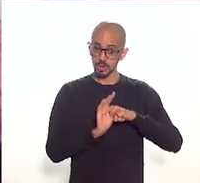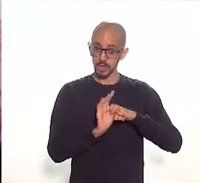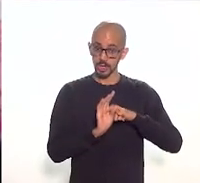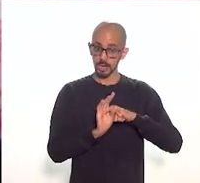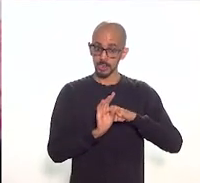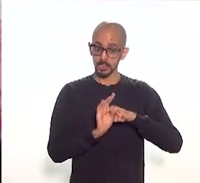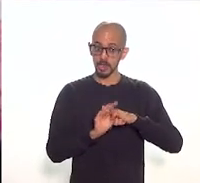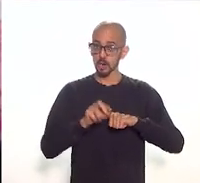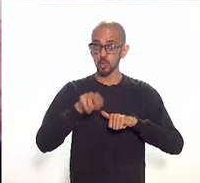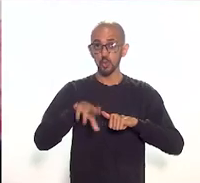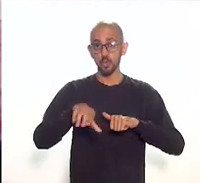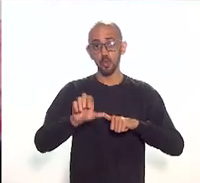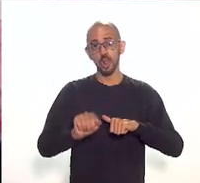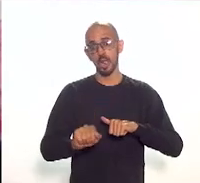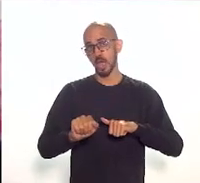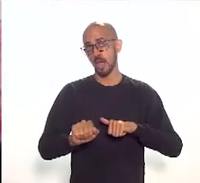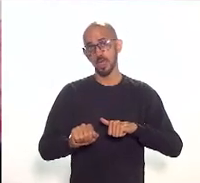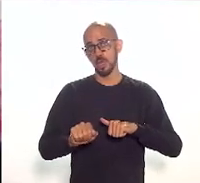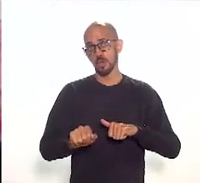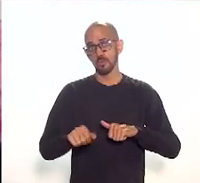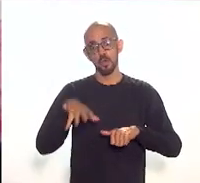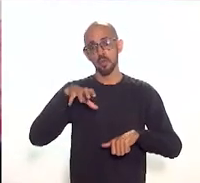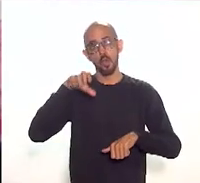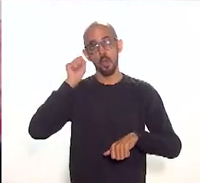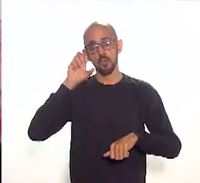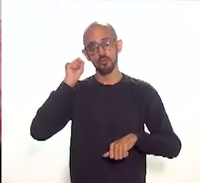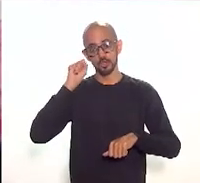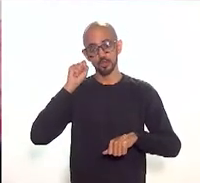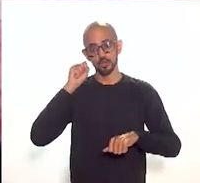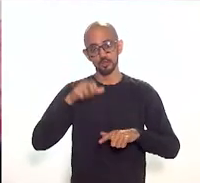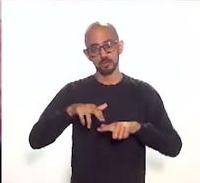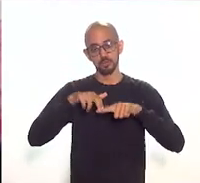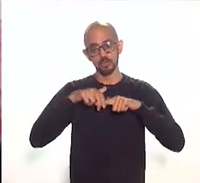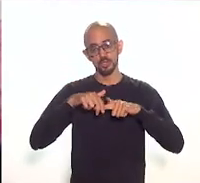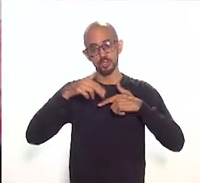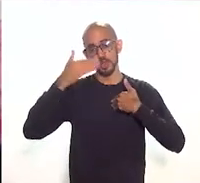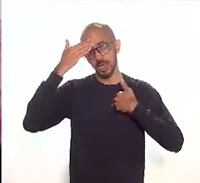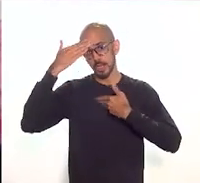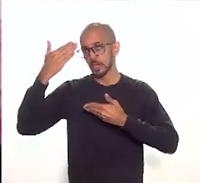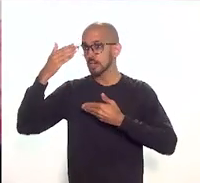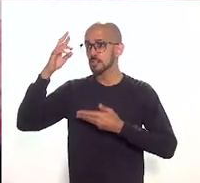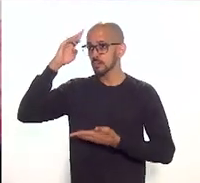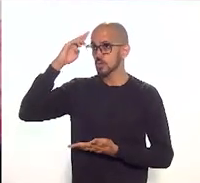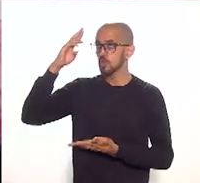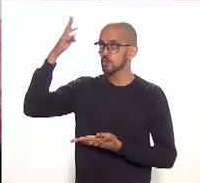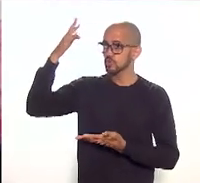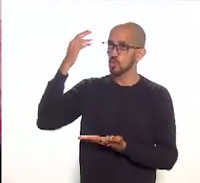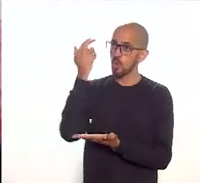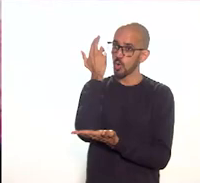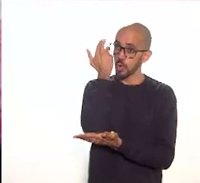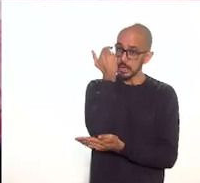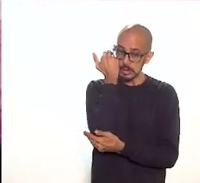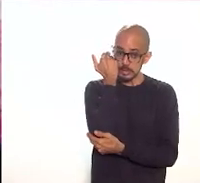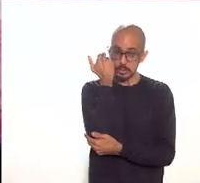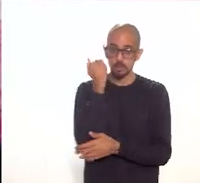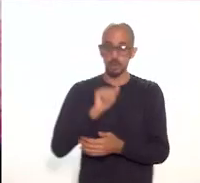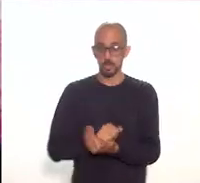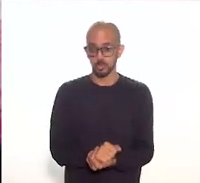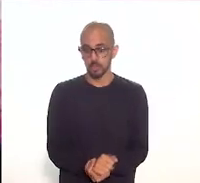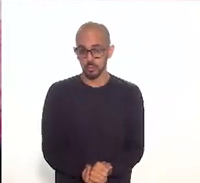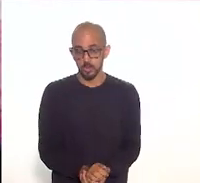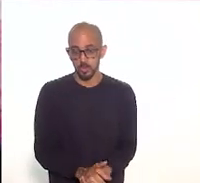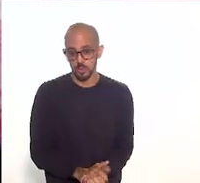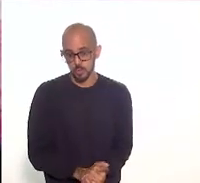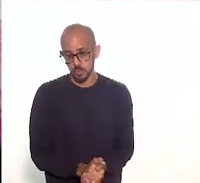ouvidos. E, por isso mesmo, agradecemos a oportunidade gerada pelo convite do senhor presidente da Comissão de Cultura da Assembleia Legislativa do